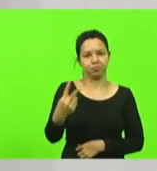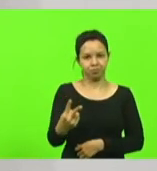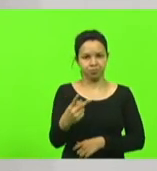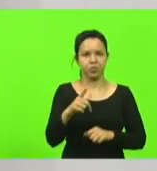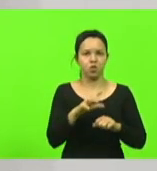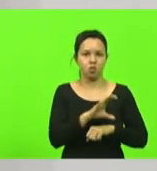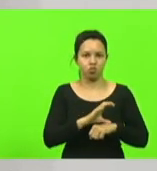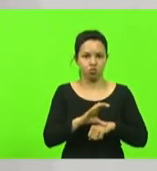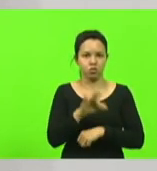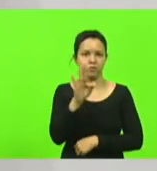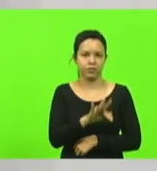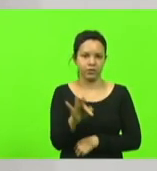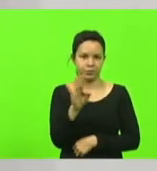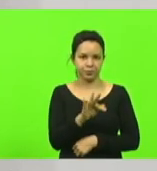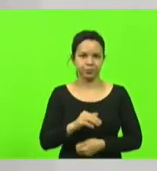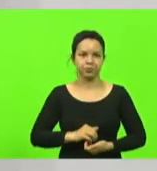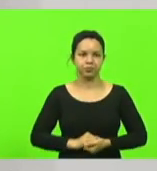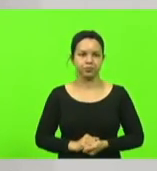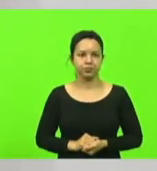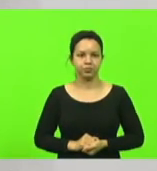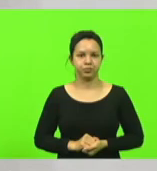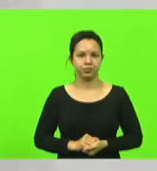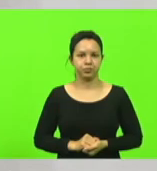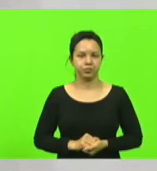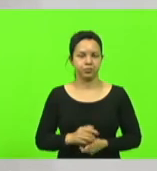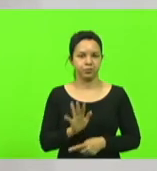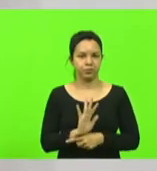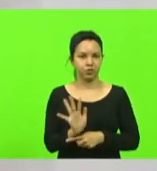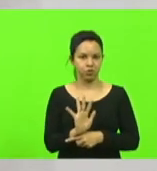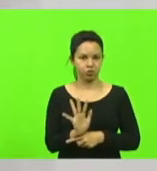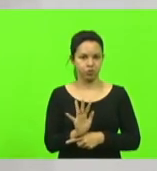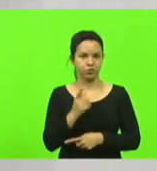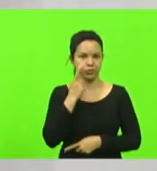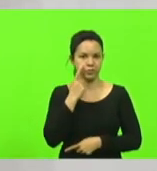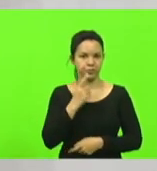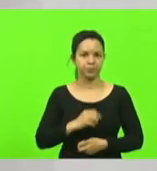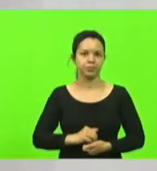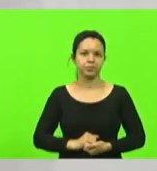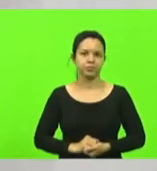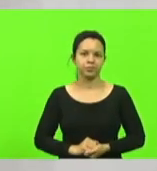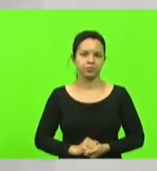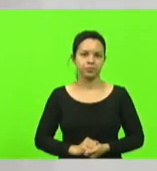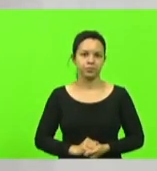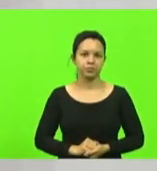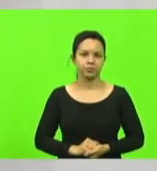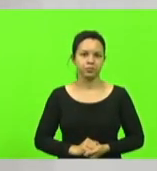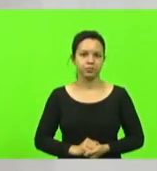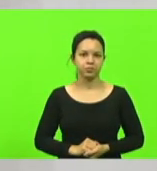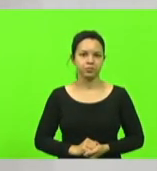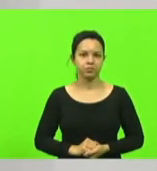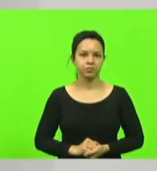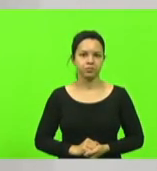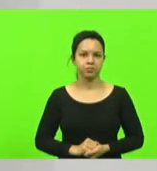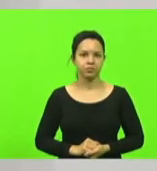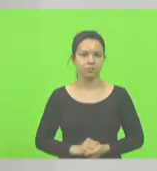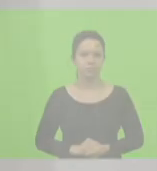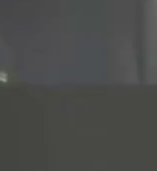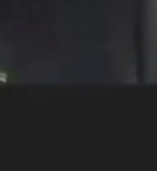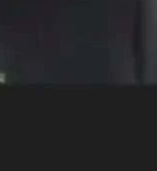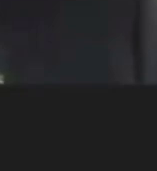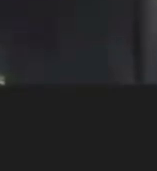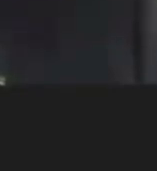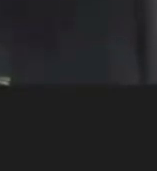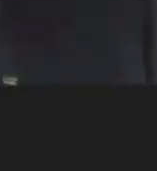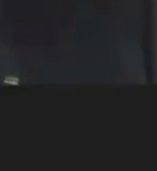federal por favor aqui primeiro vídeo 20 anos que nós militares somos o último obstáculo para o